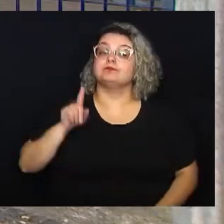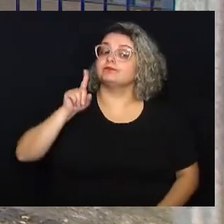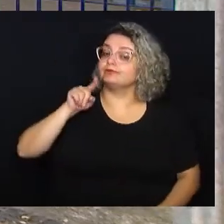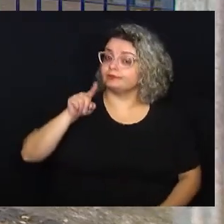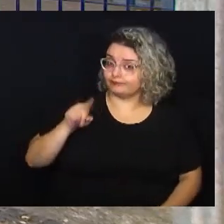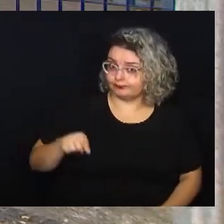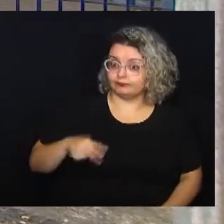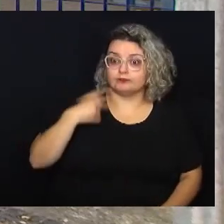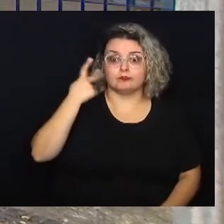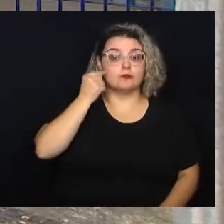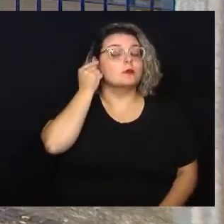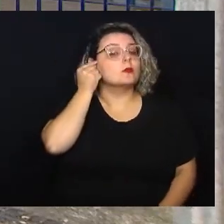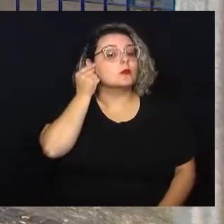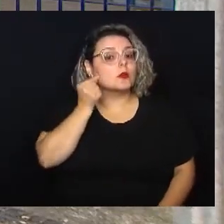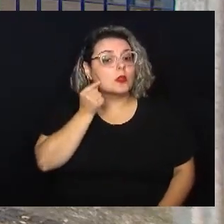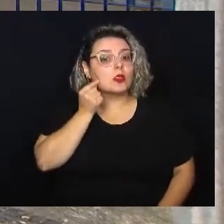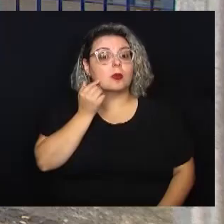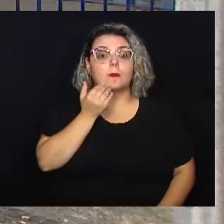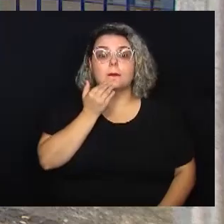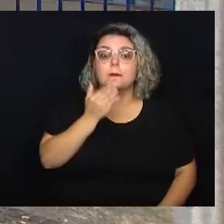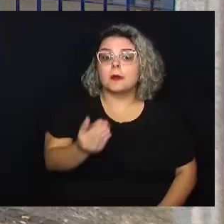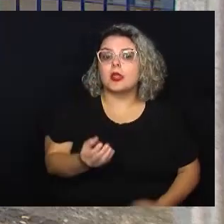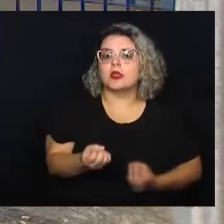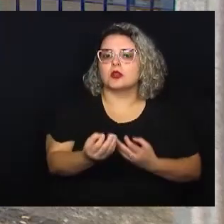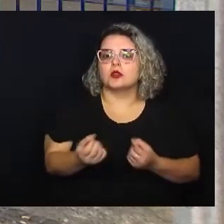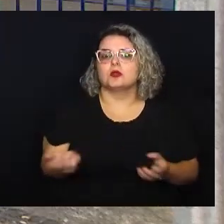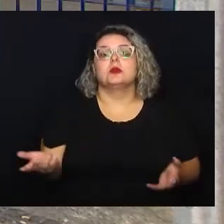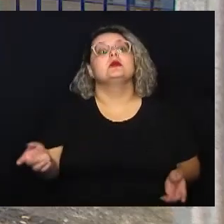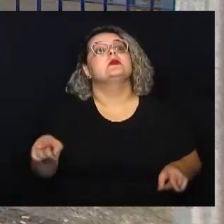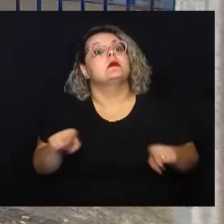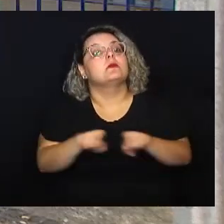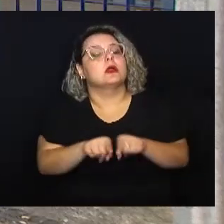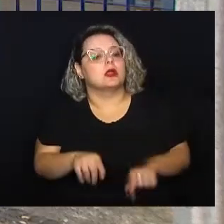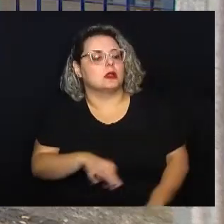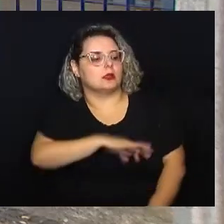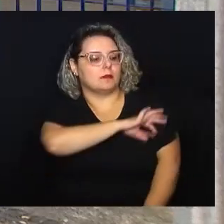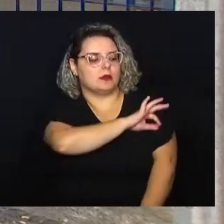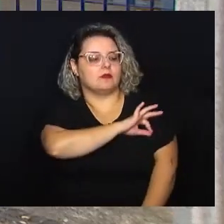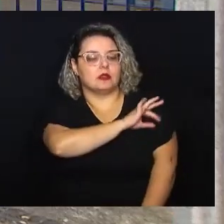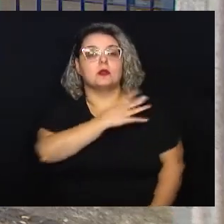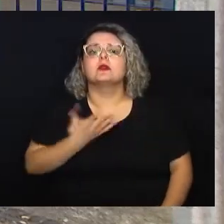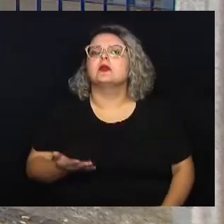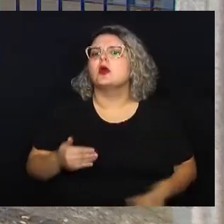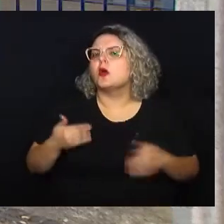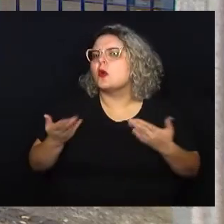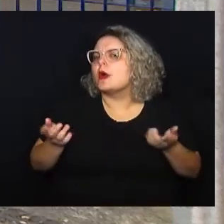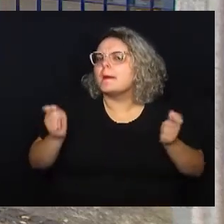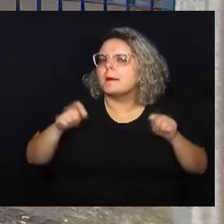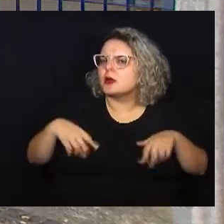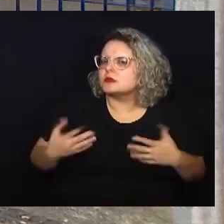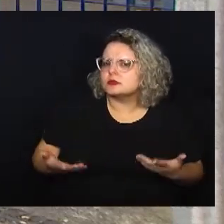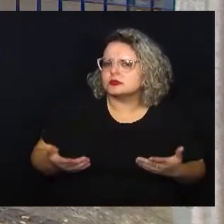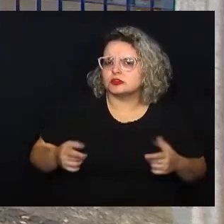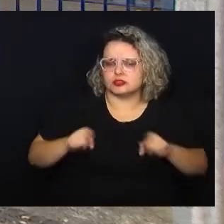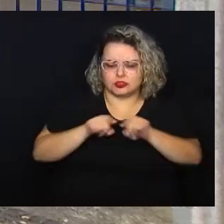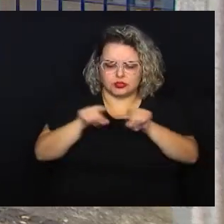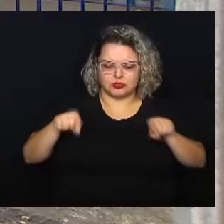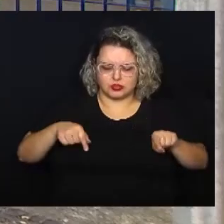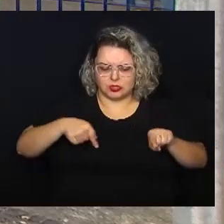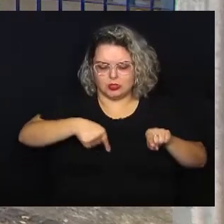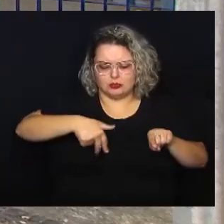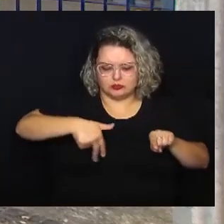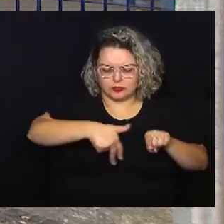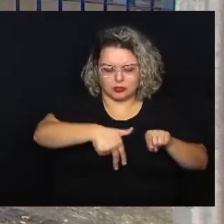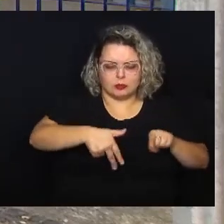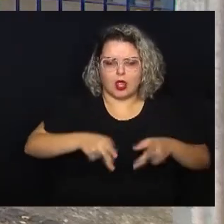por isso que o vereador Marcelo Silva solicita informações junto à prefeitura para saber sobre a possibilidade de instalar portas